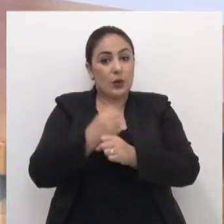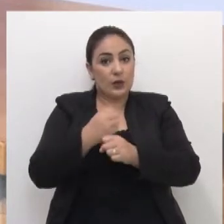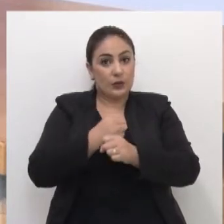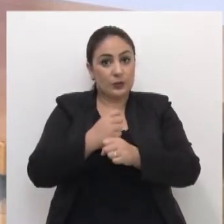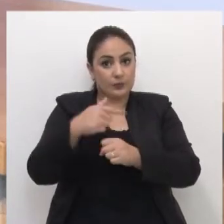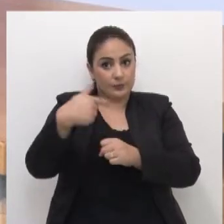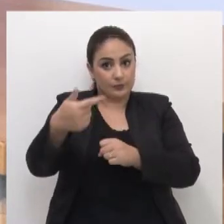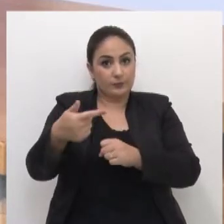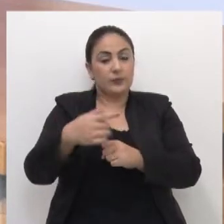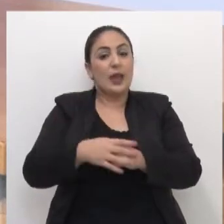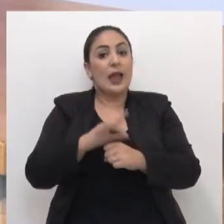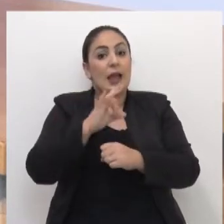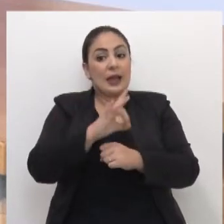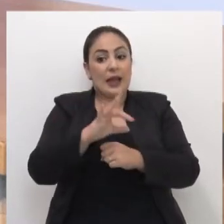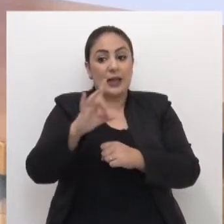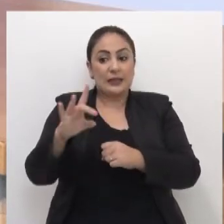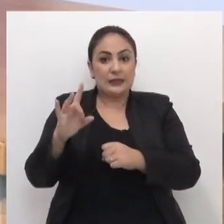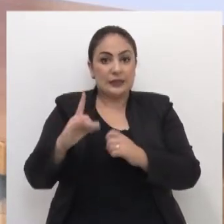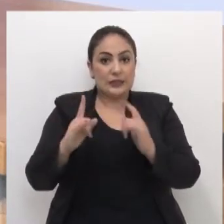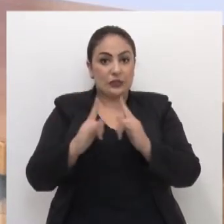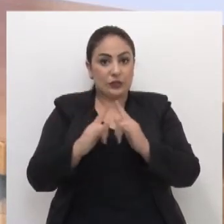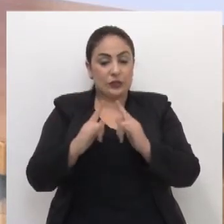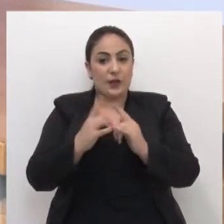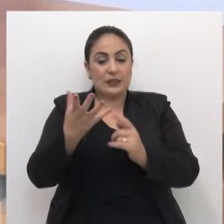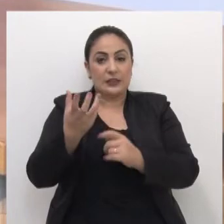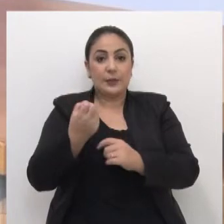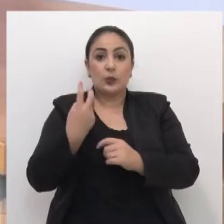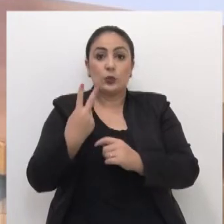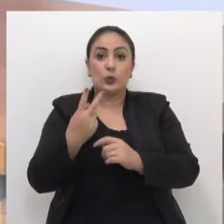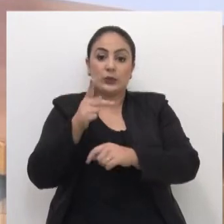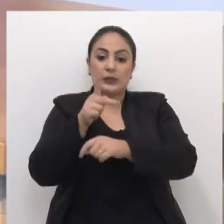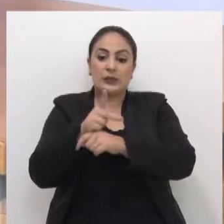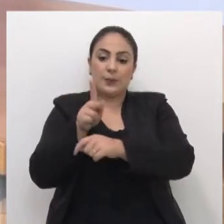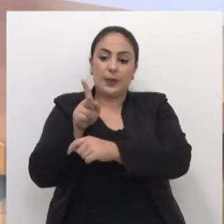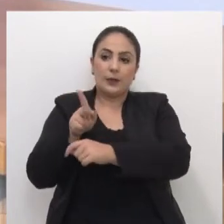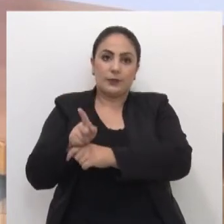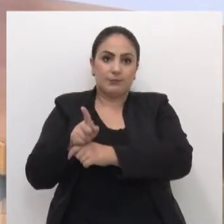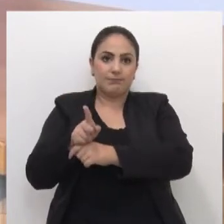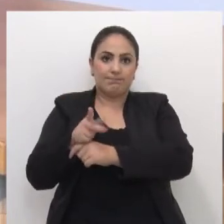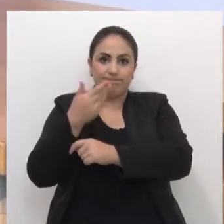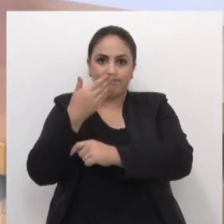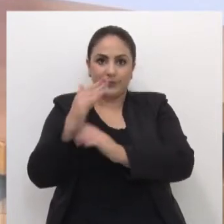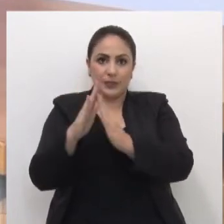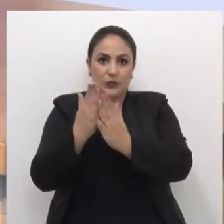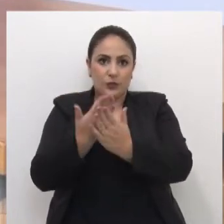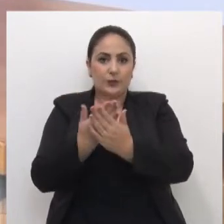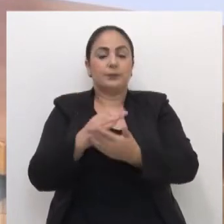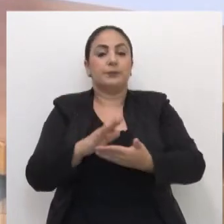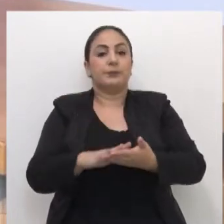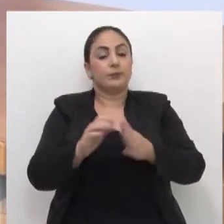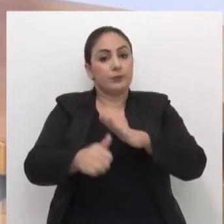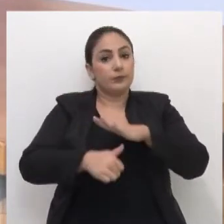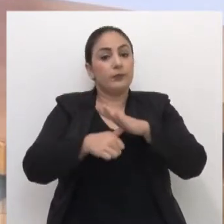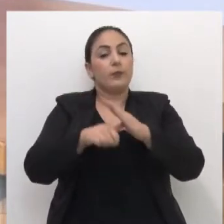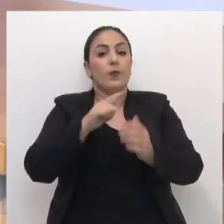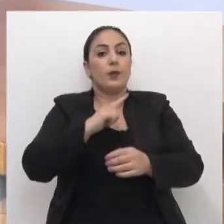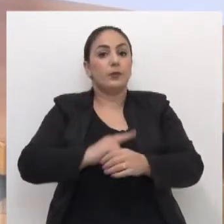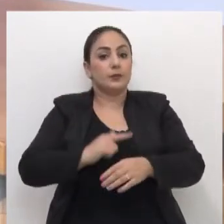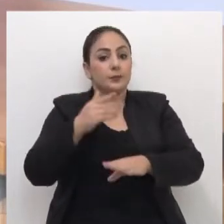letivo, cada instituição deverá receber duas câmeras de vídeo monitoramento. O líder do governo